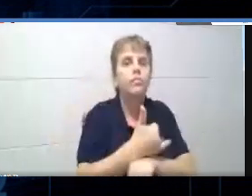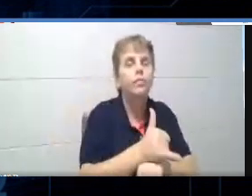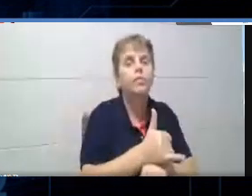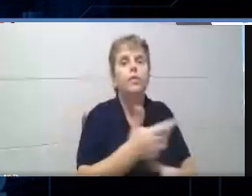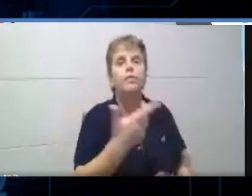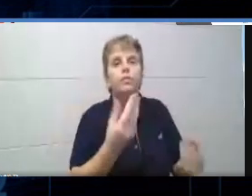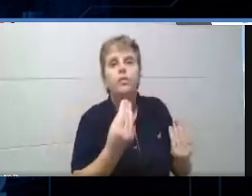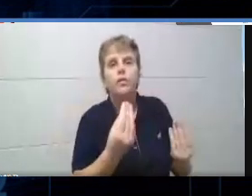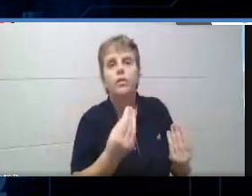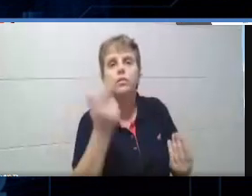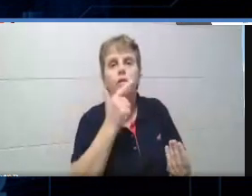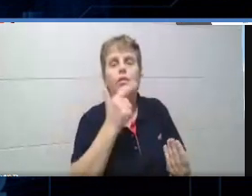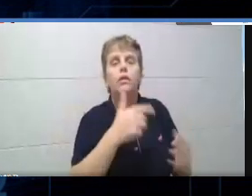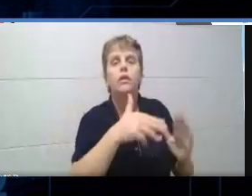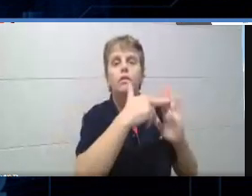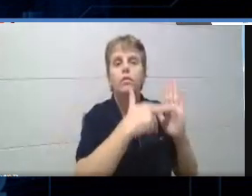não